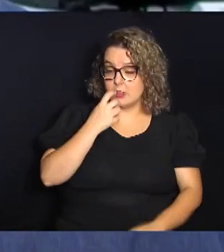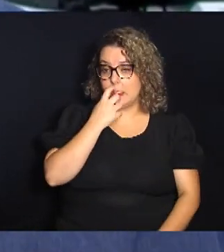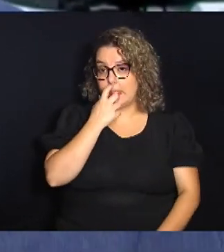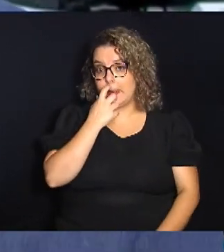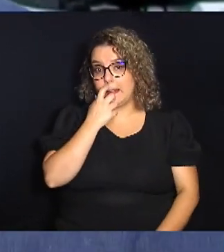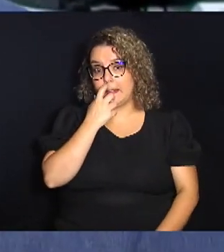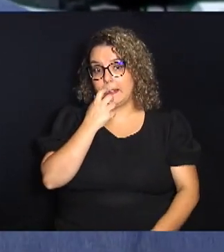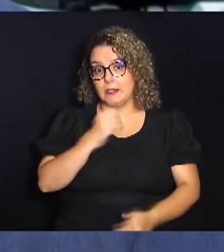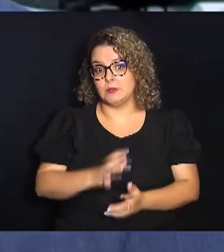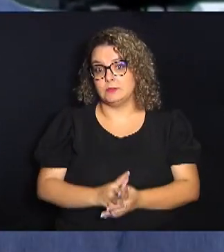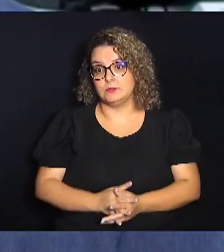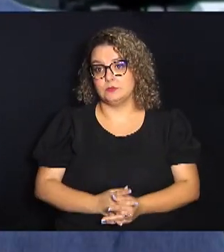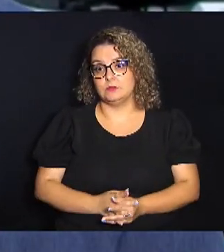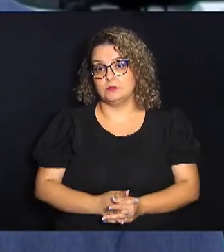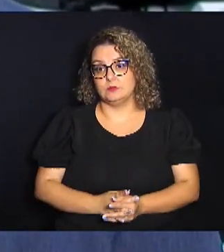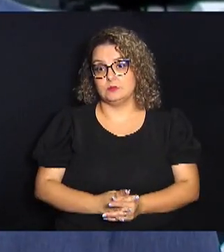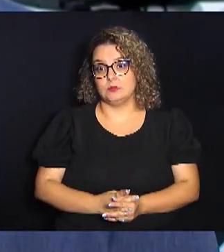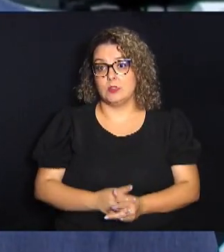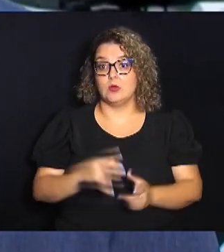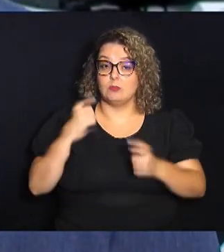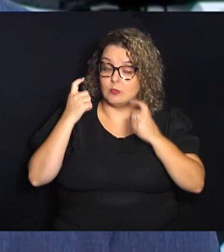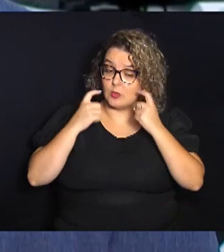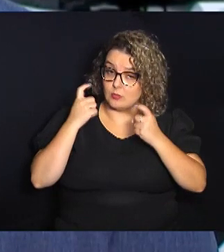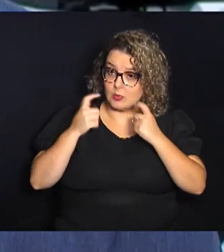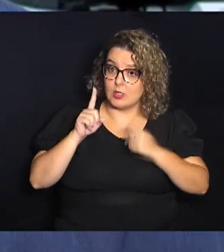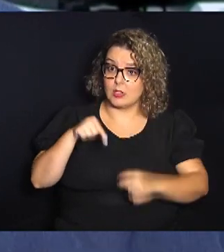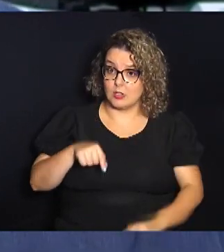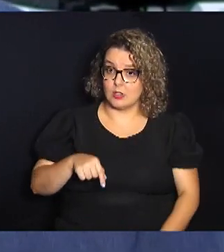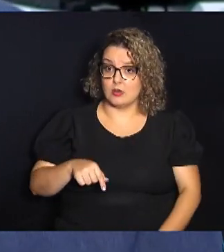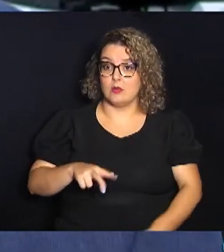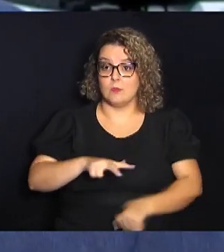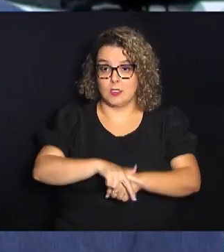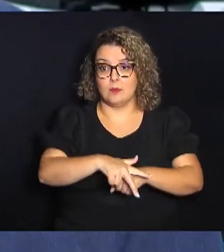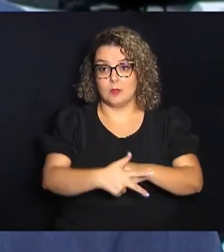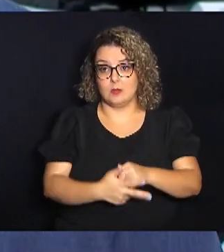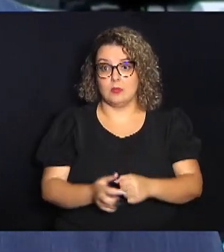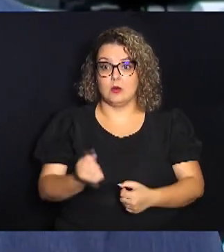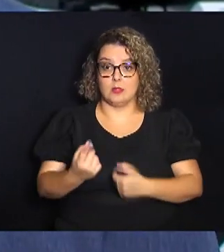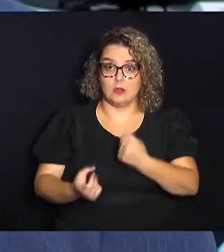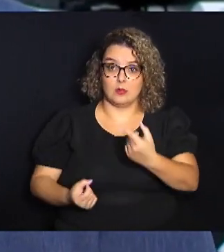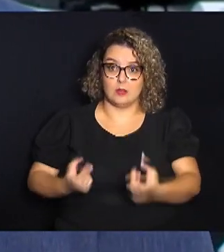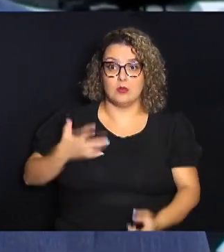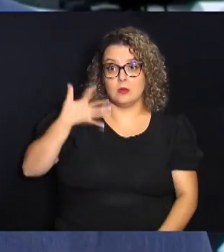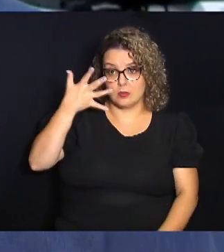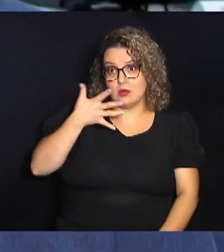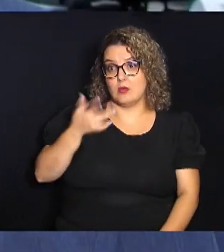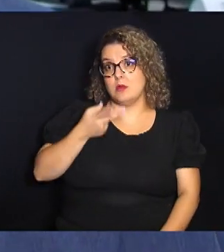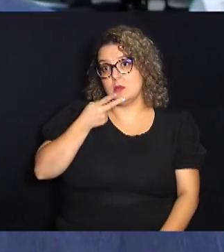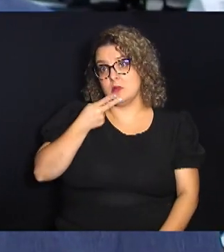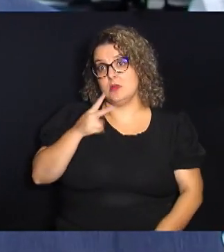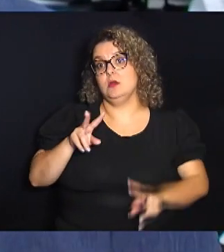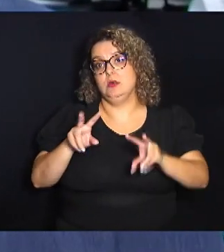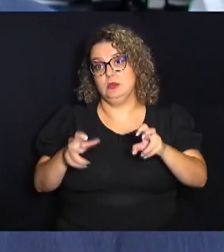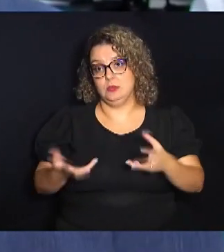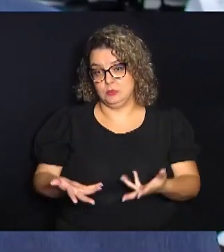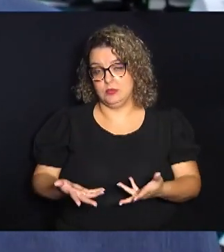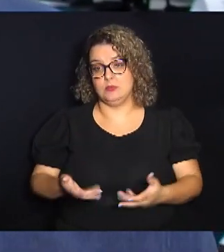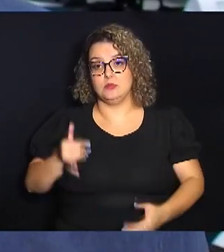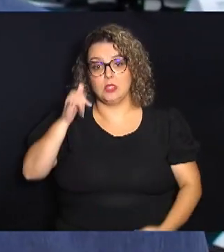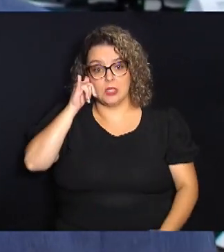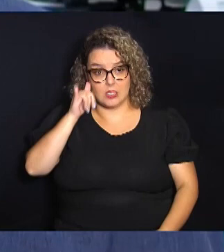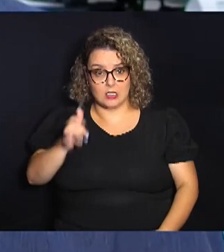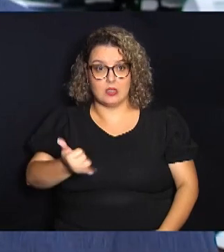deixando a gente bastante preocupado, que o assunto da dengue. Trouxemos alguns palestrantes para falar sobre o assunto, para prevenir